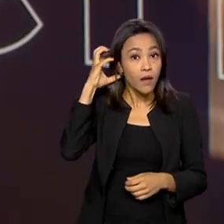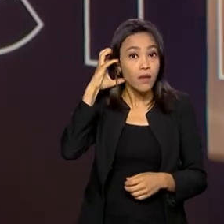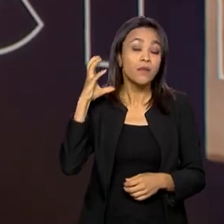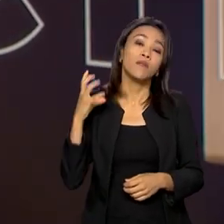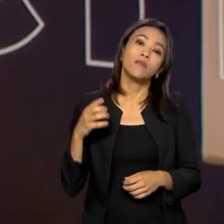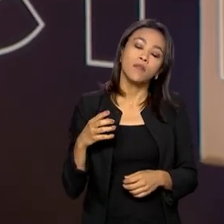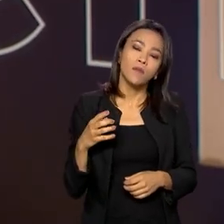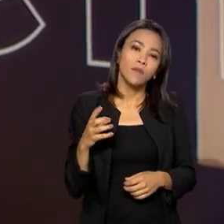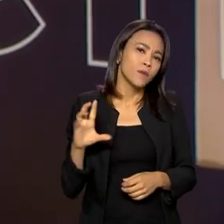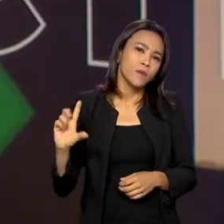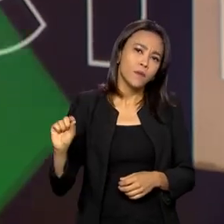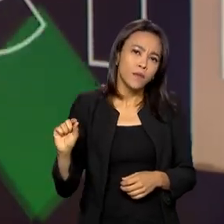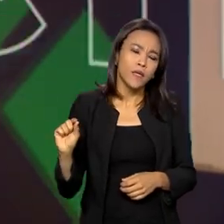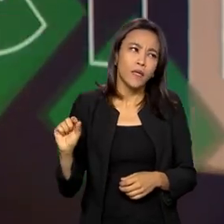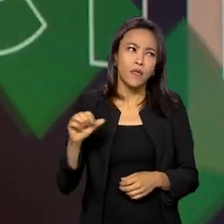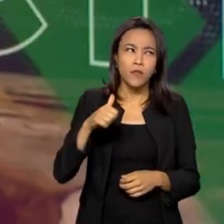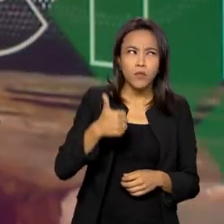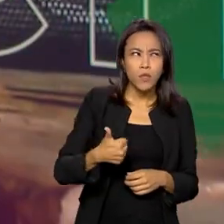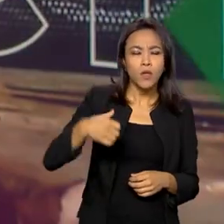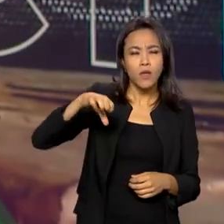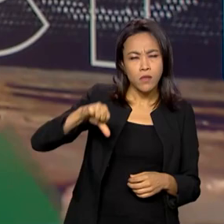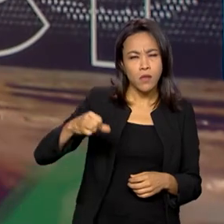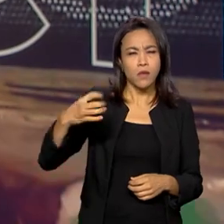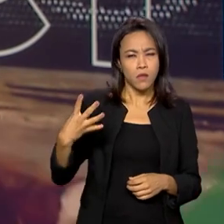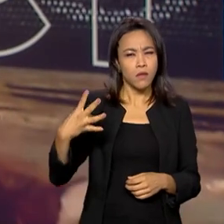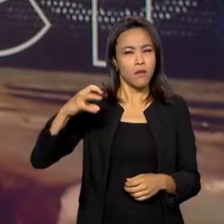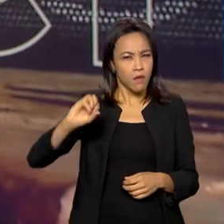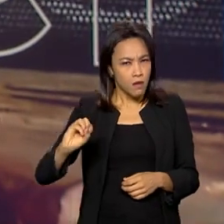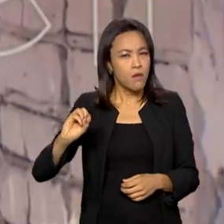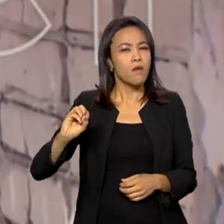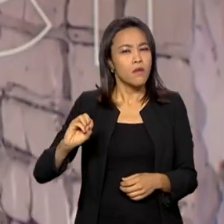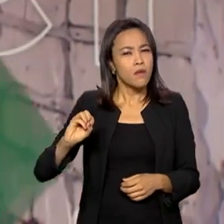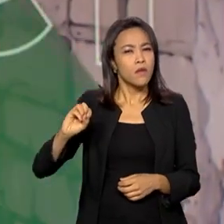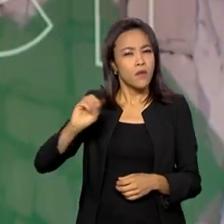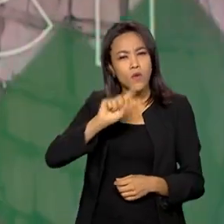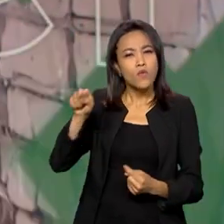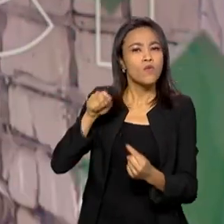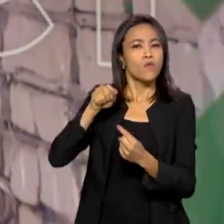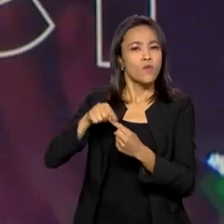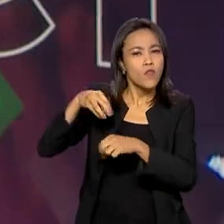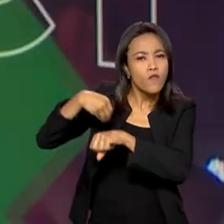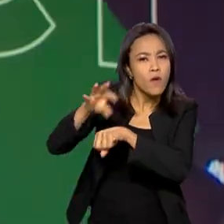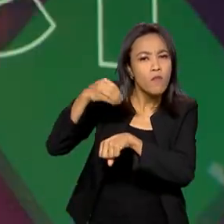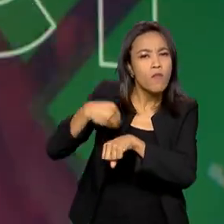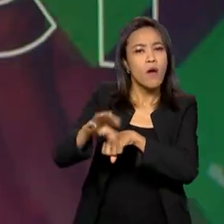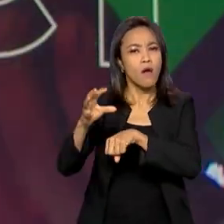a partir da década de 40, nesse papel de informativo, noticioso.